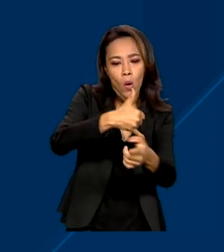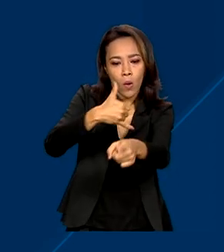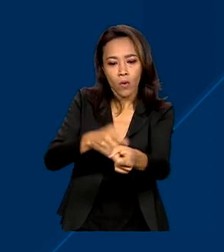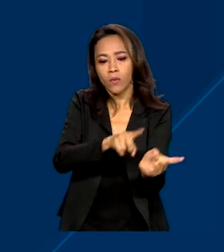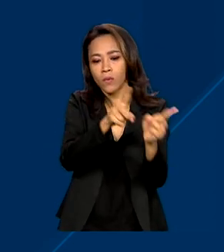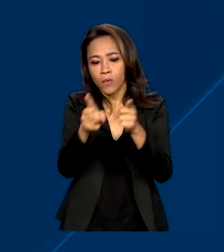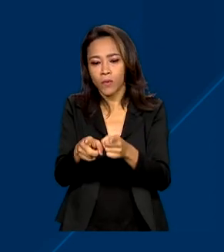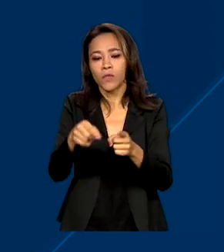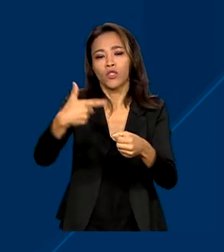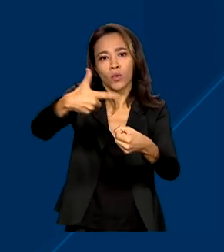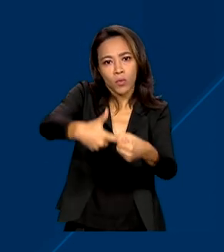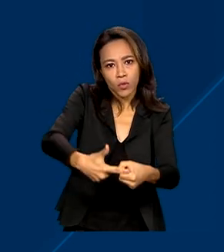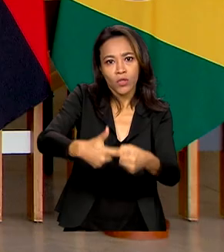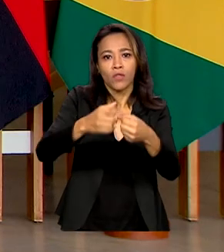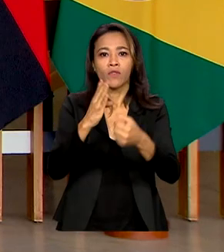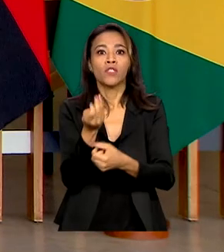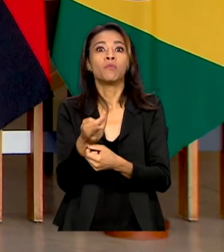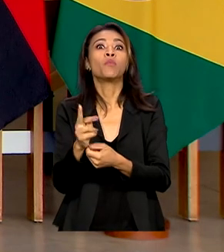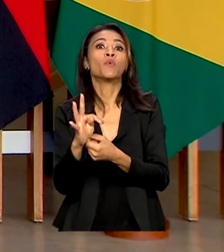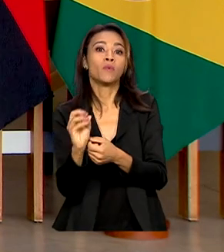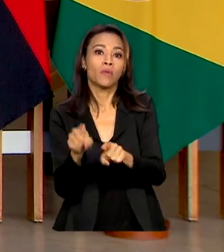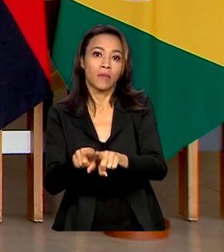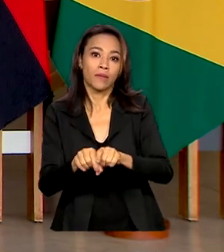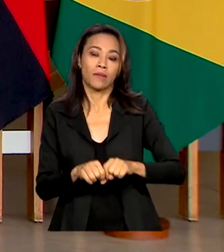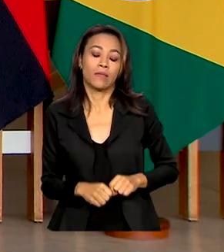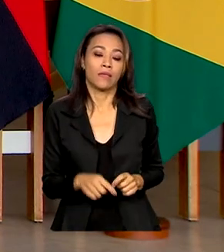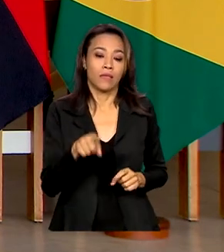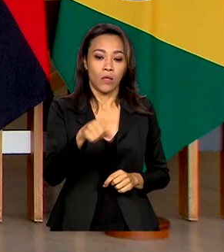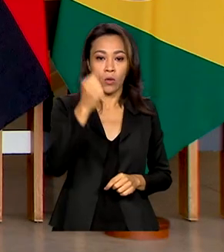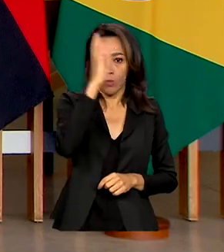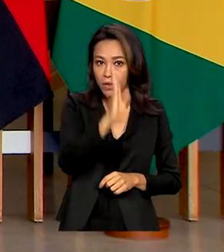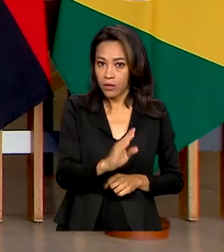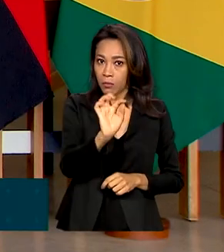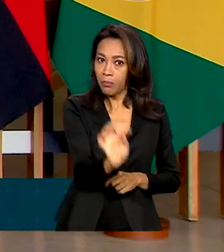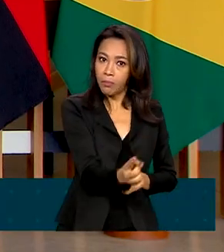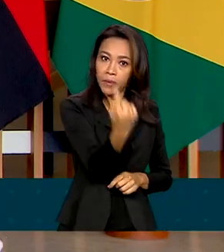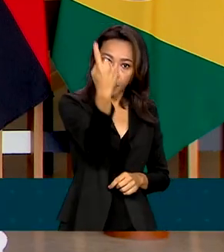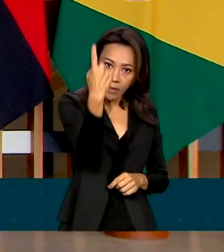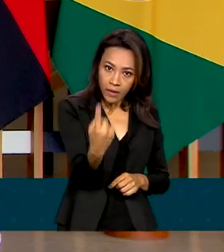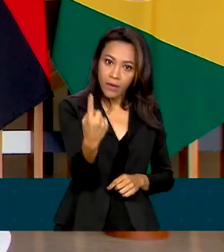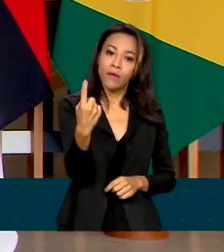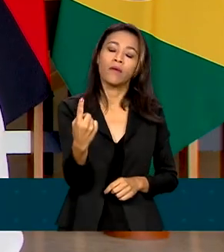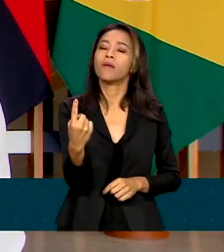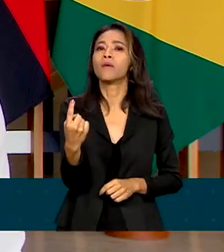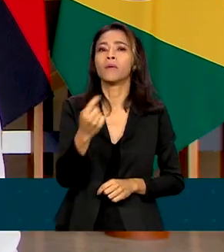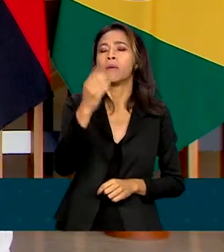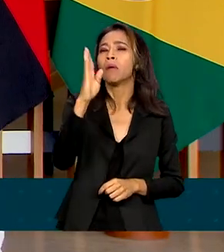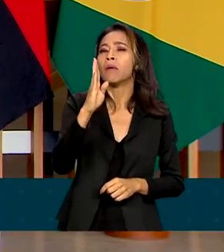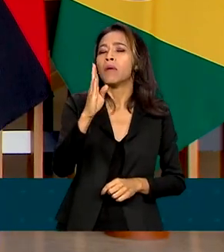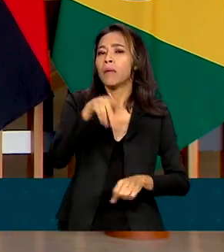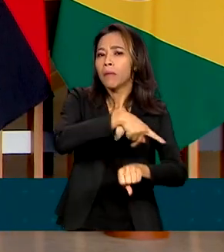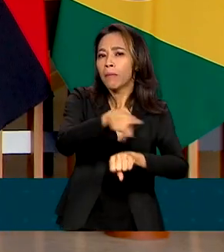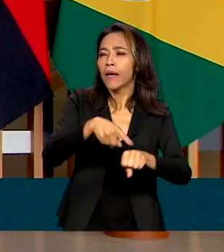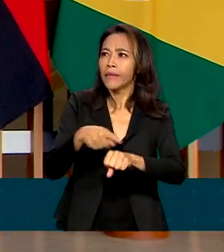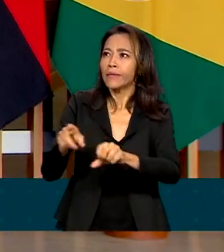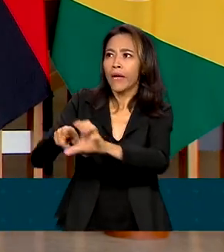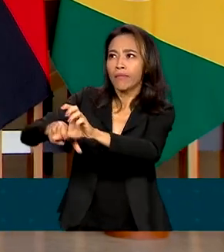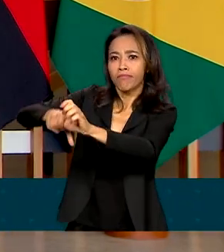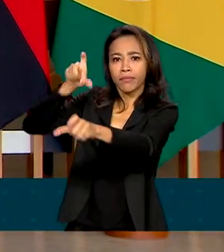e óleos combustíveis. O Brasil foi o primeiro país a reconhecer a independência de Angola em novembro de